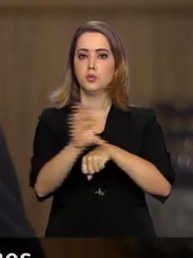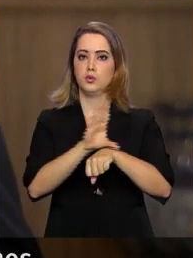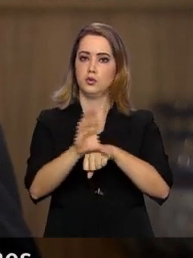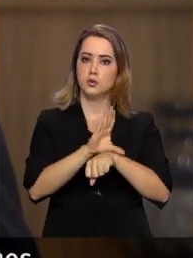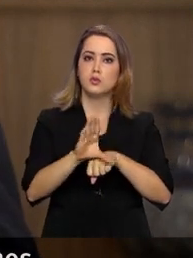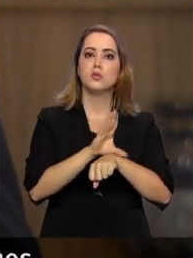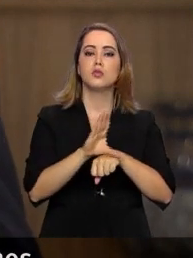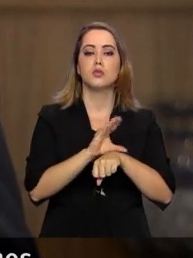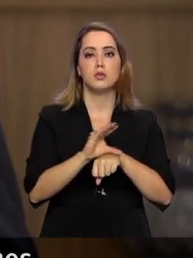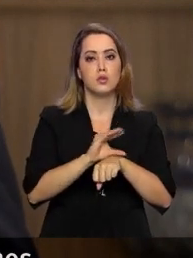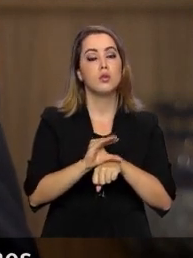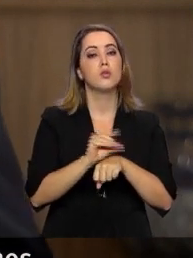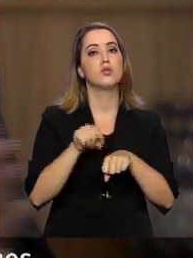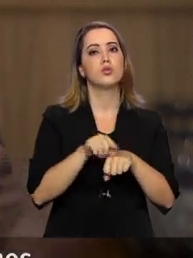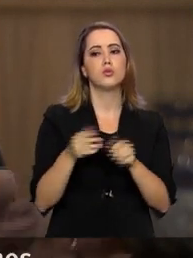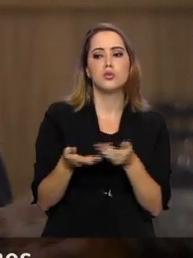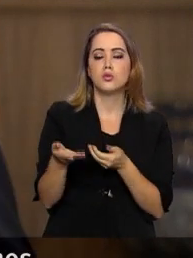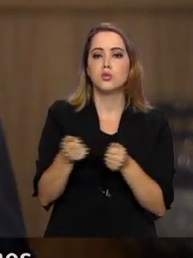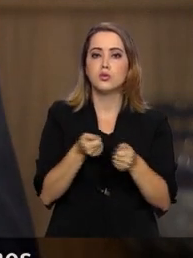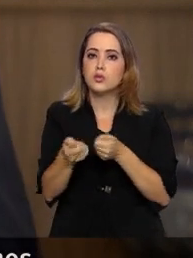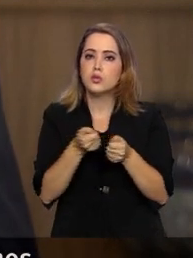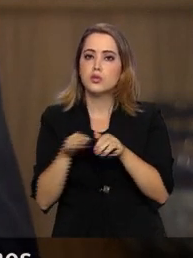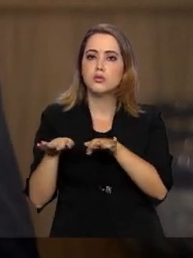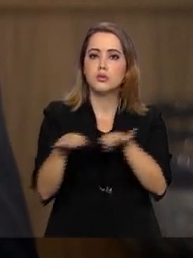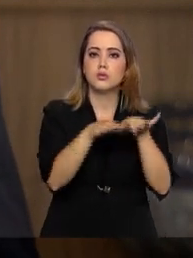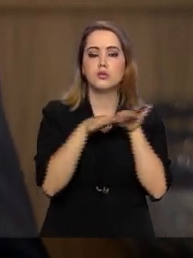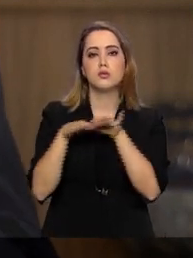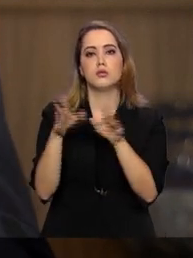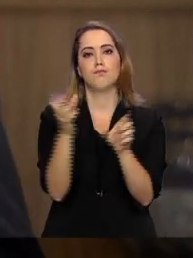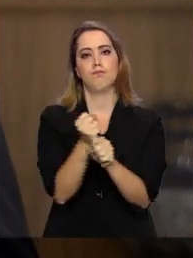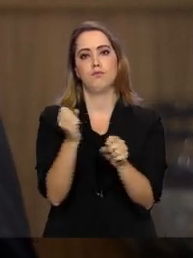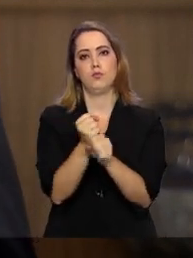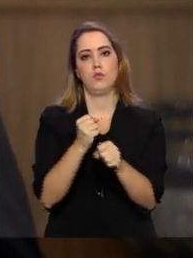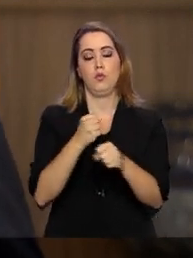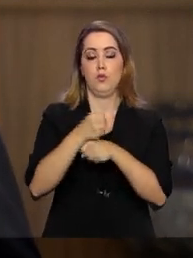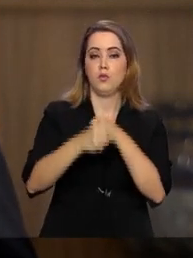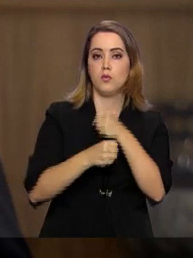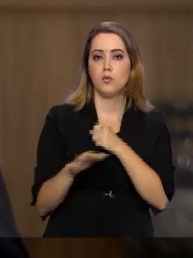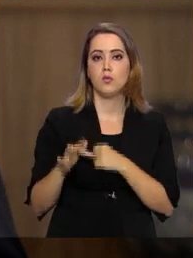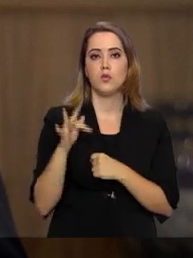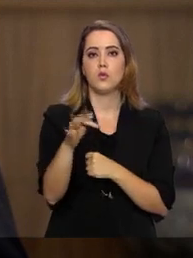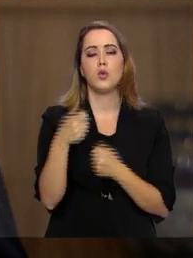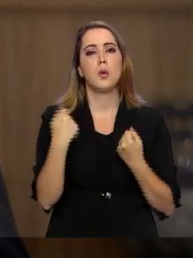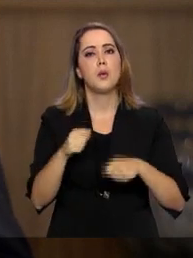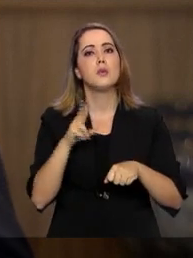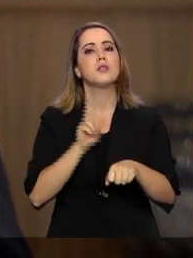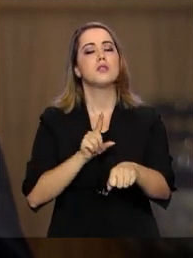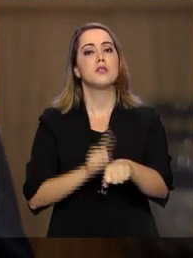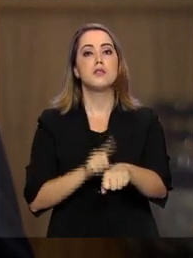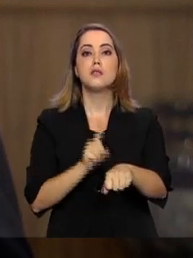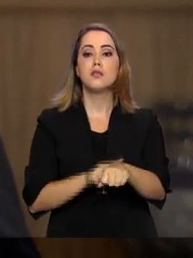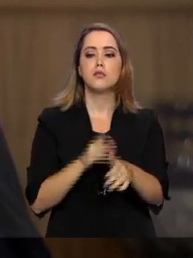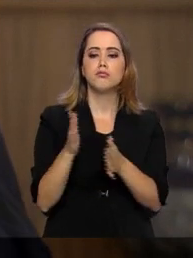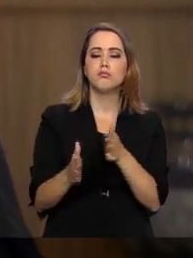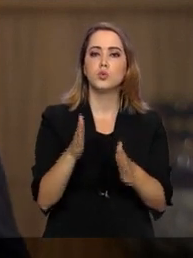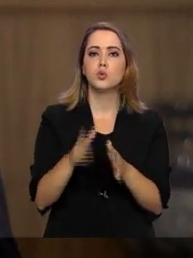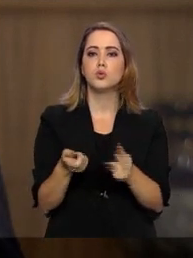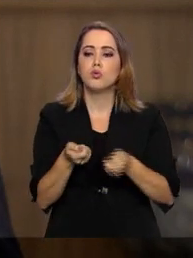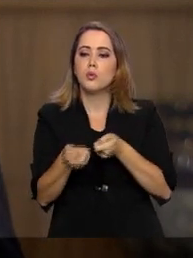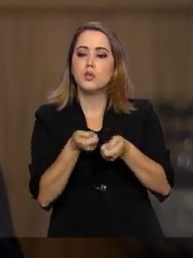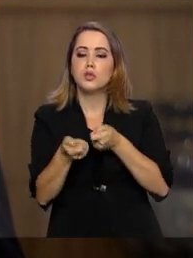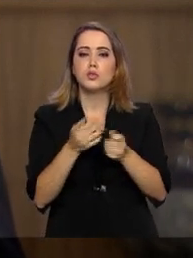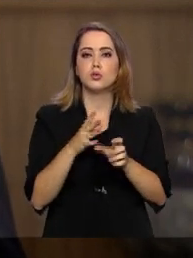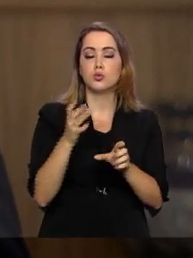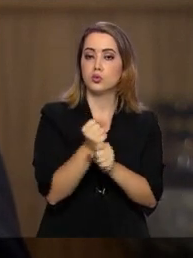e equilibrar o orçamento nos próximos anos. É necessário um prazo para ajustar as contas de